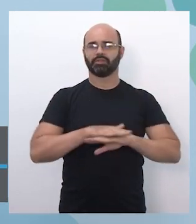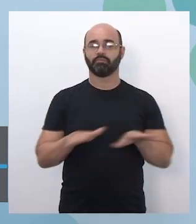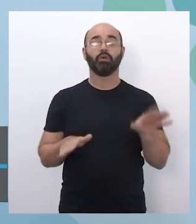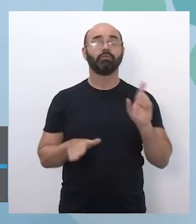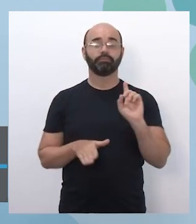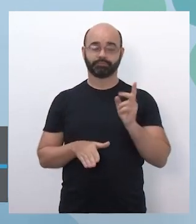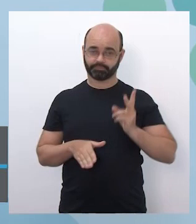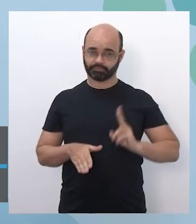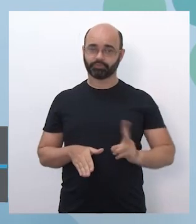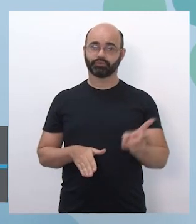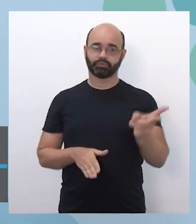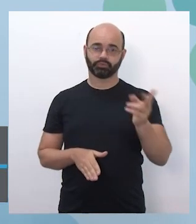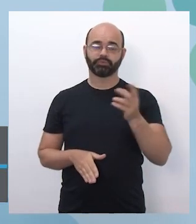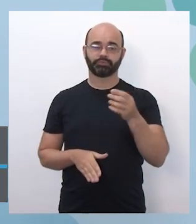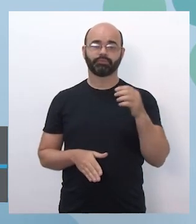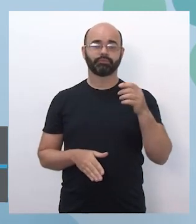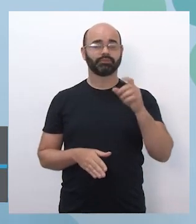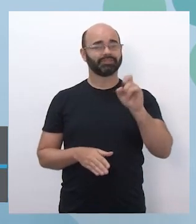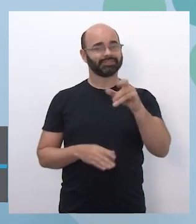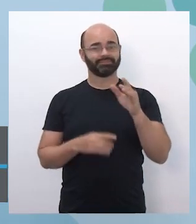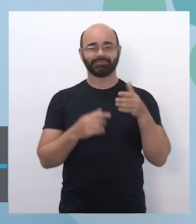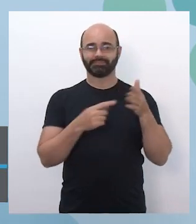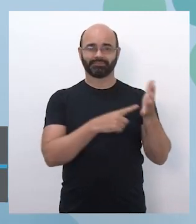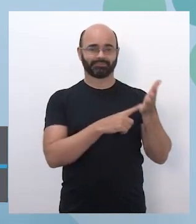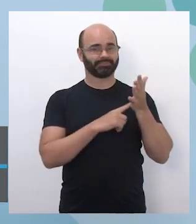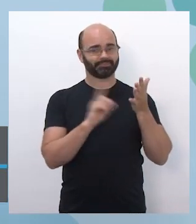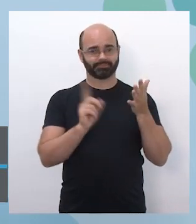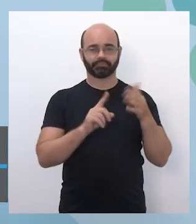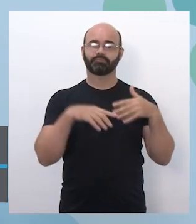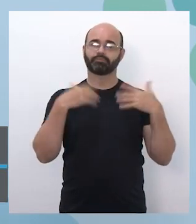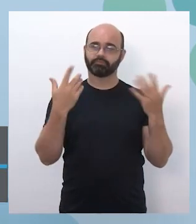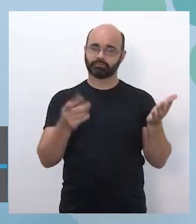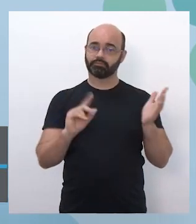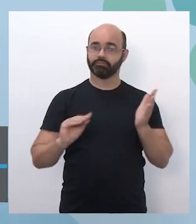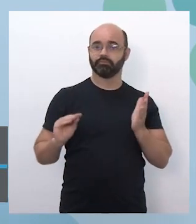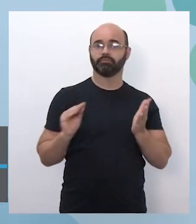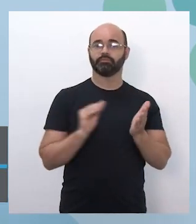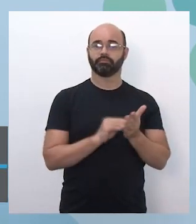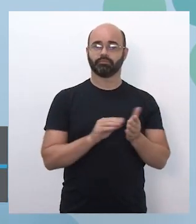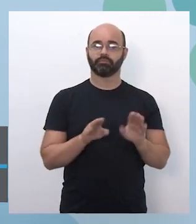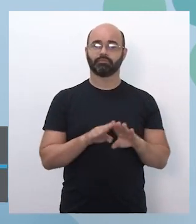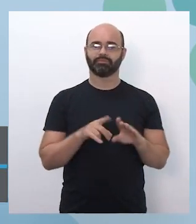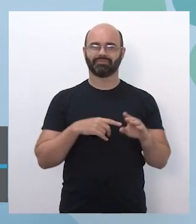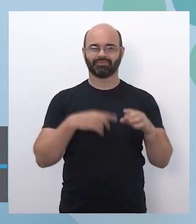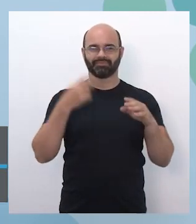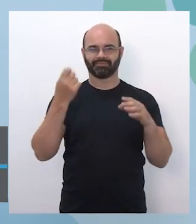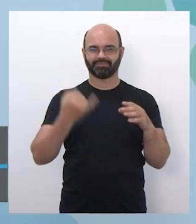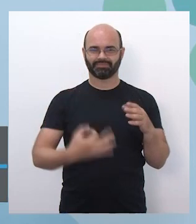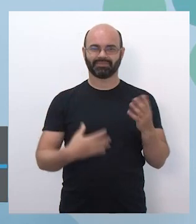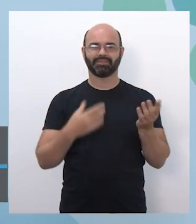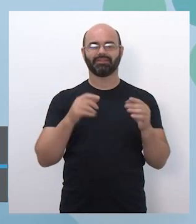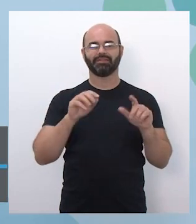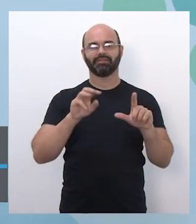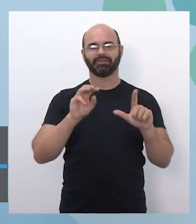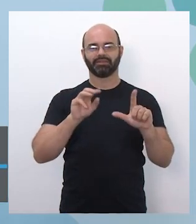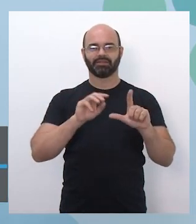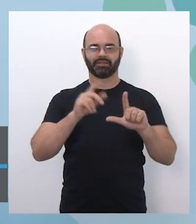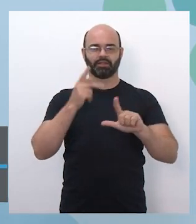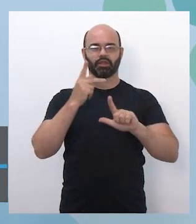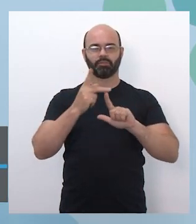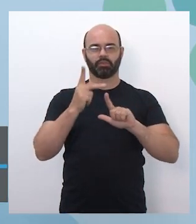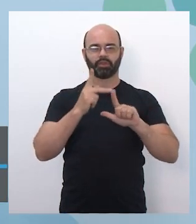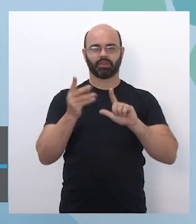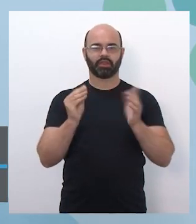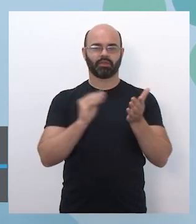Ana, se não aparece para você, mesma coisa, anota lá o nosso endereço do portal, abre um chamado que a gente te